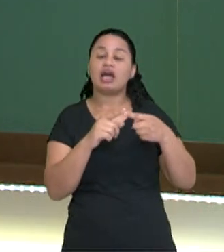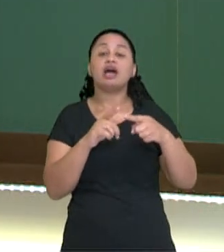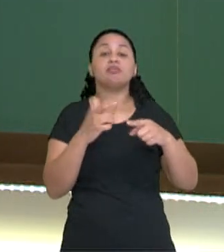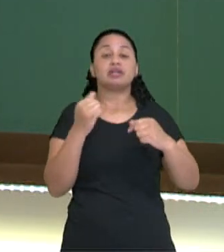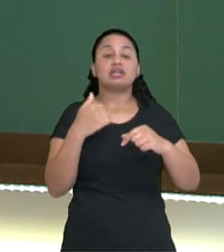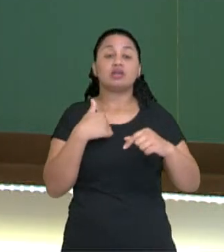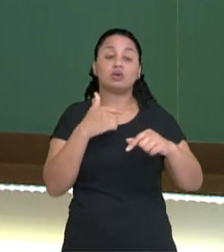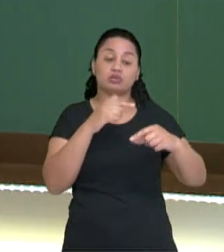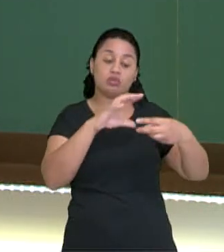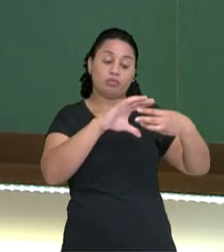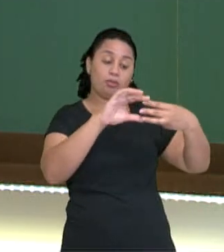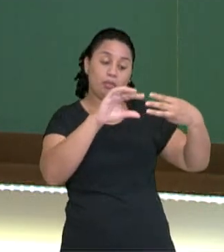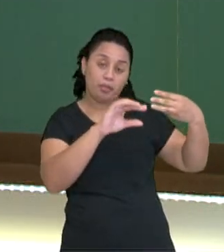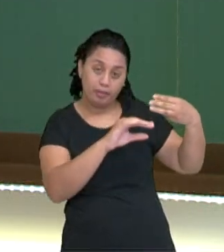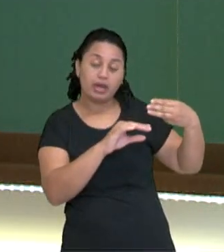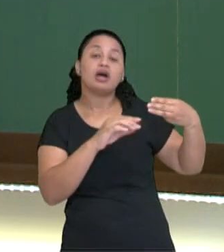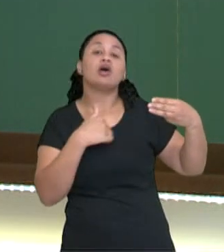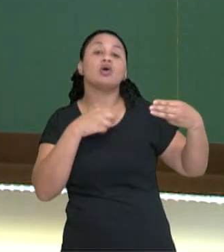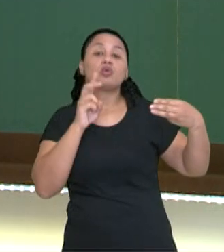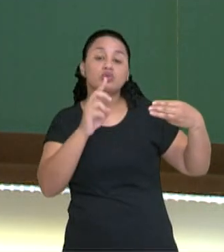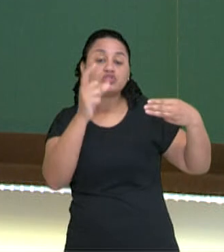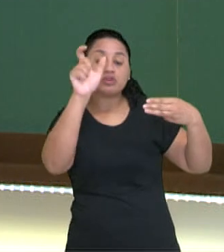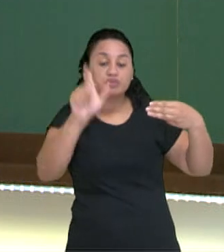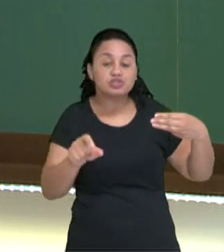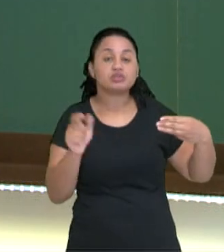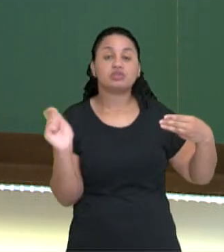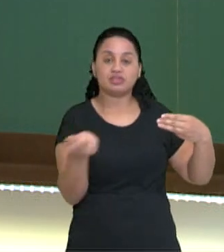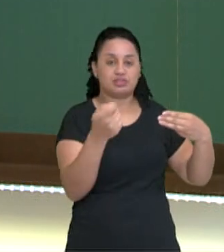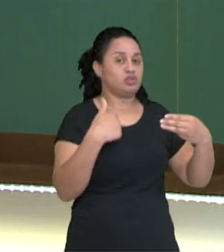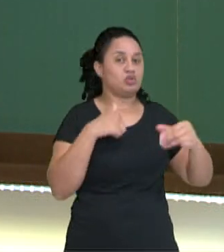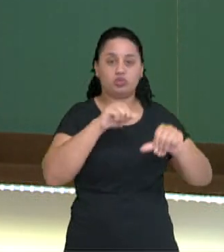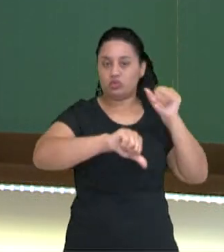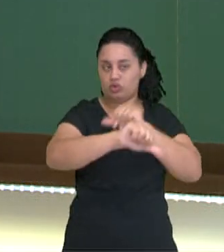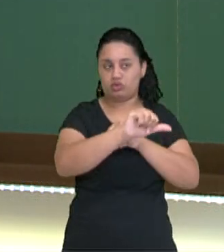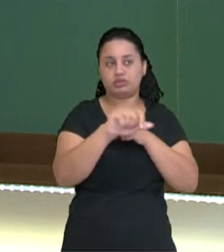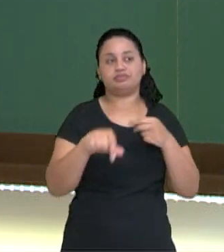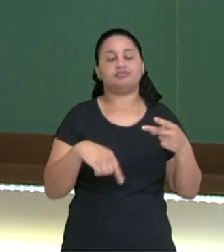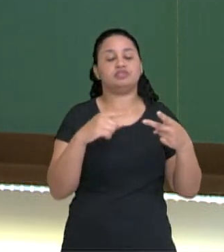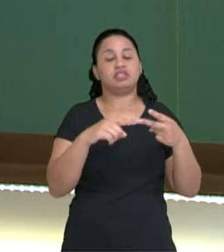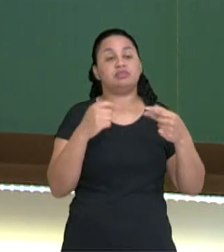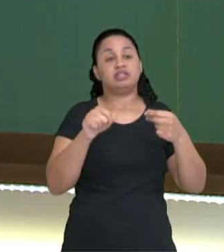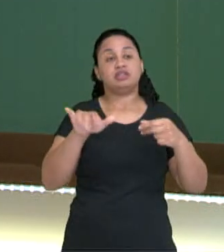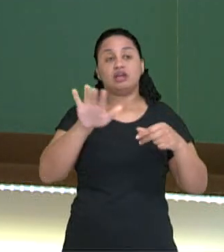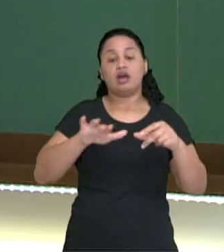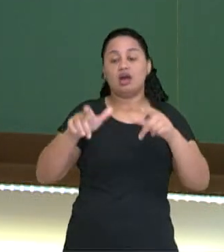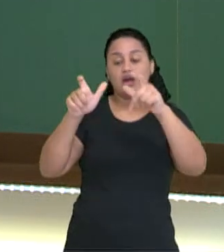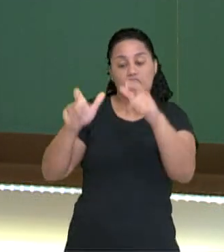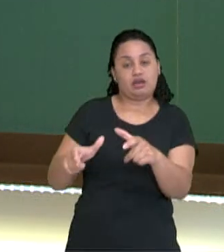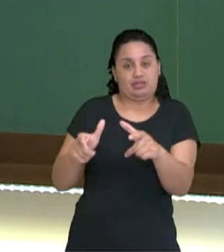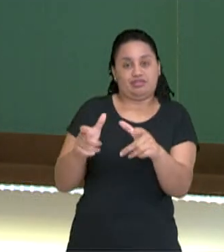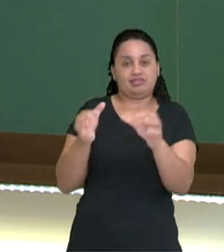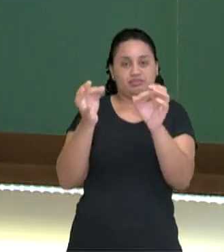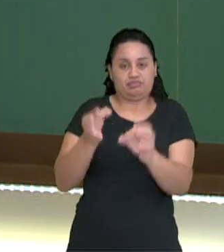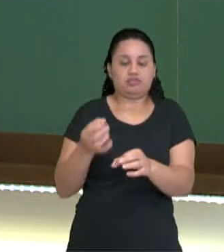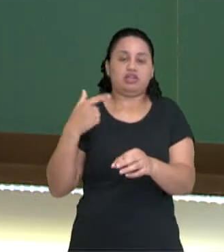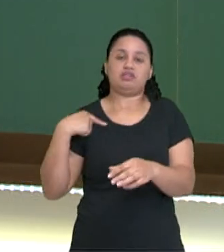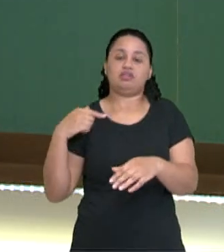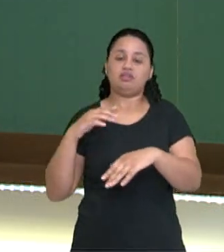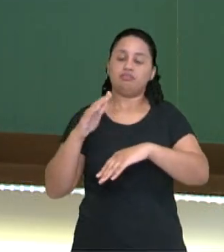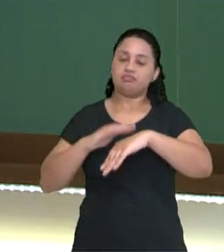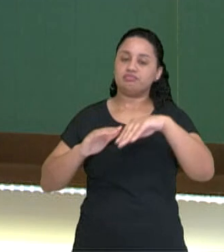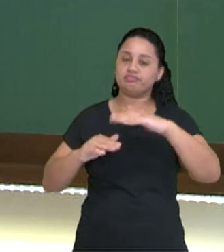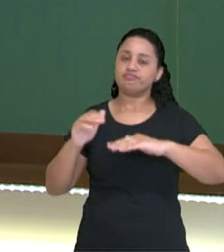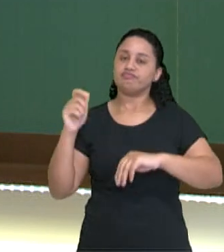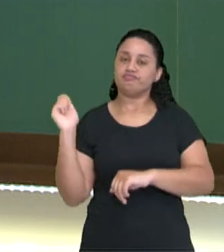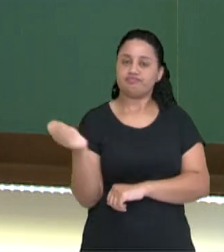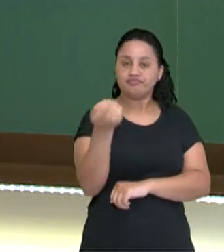né? O conjunto de pontos não troca o sacador. Deve ser realizado na área de serviço. Então, no campo tem a área de serviço que é atrás da